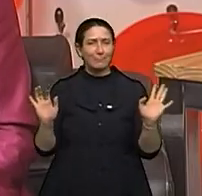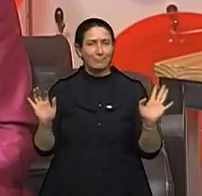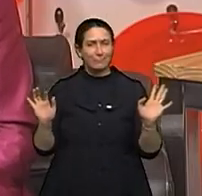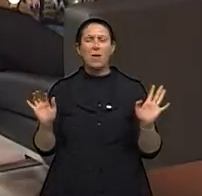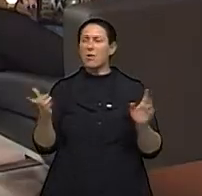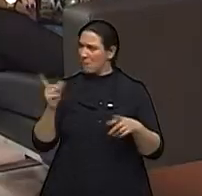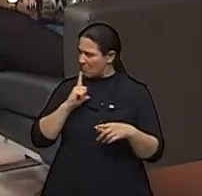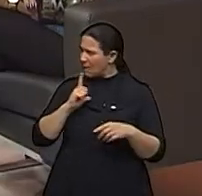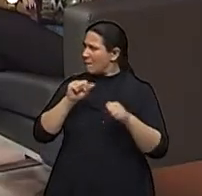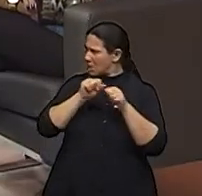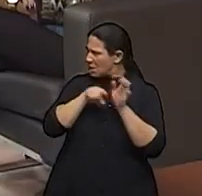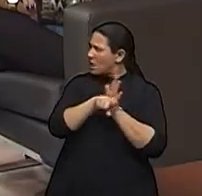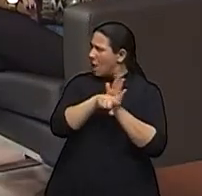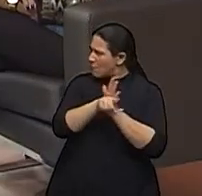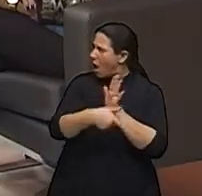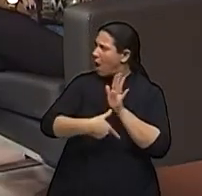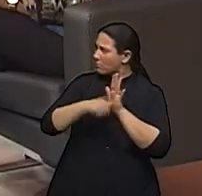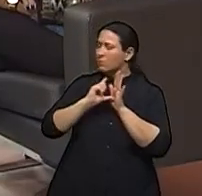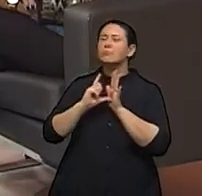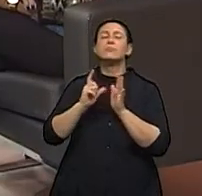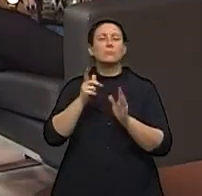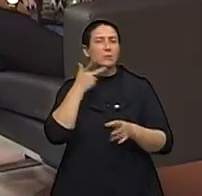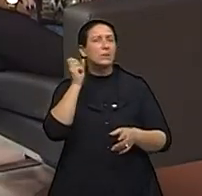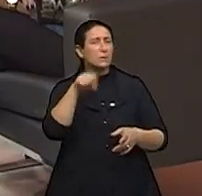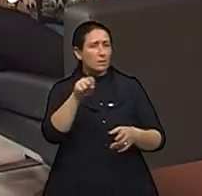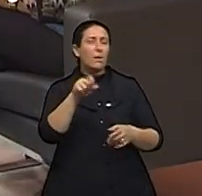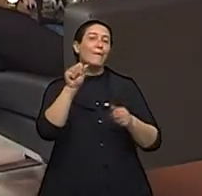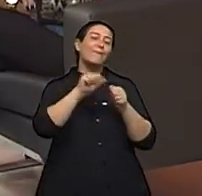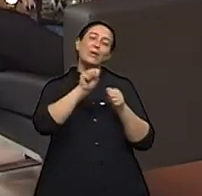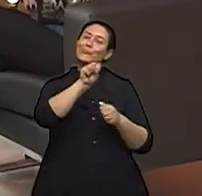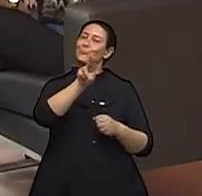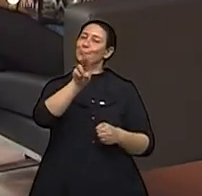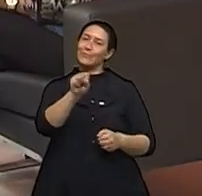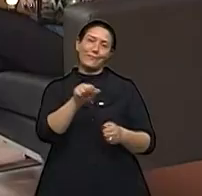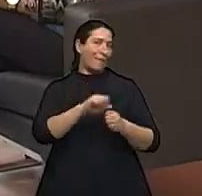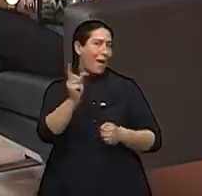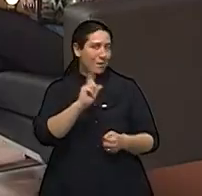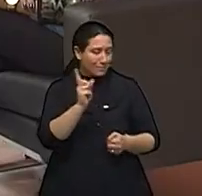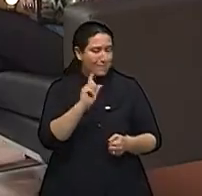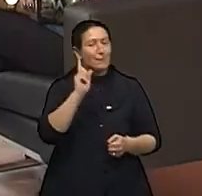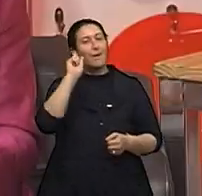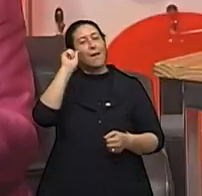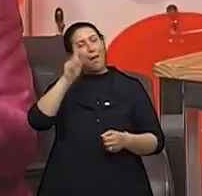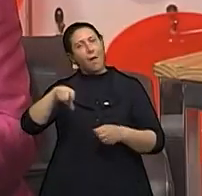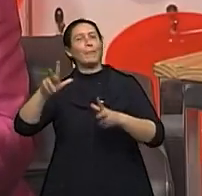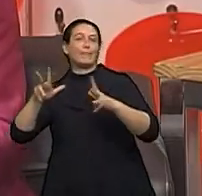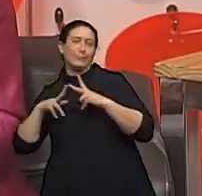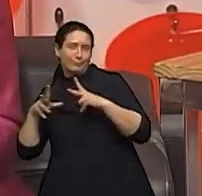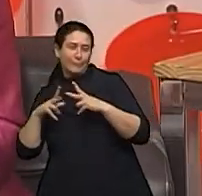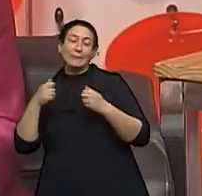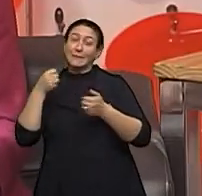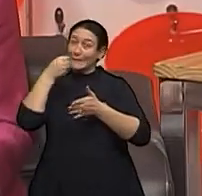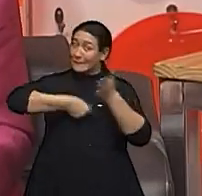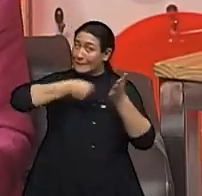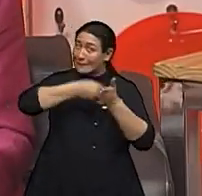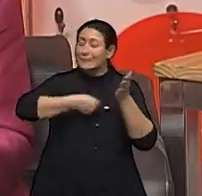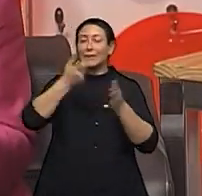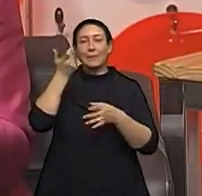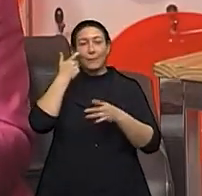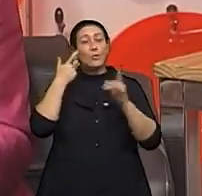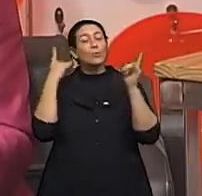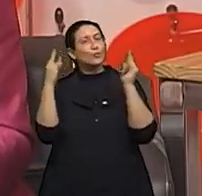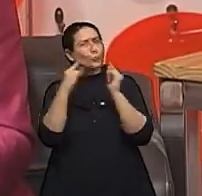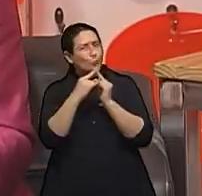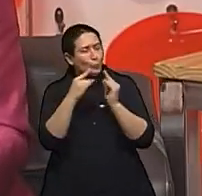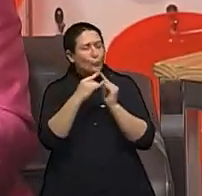Claro, se faz esses exames, não se faz no SUS ainda. Perfeito. Então, a gente tem que batalhar junto com o Instituto da Mama,